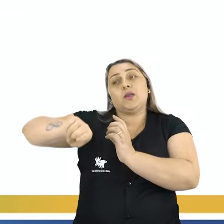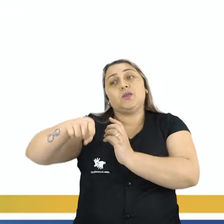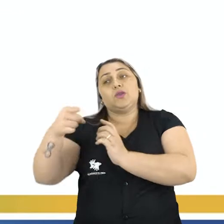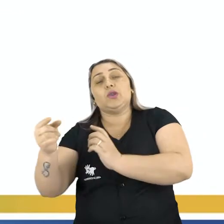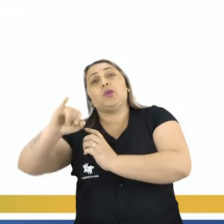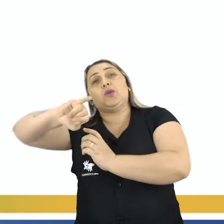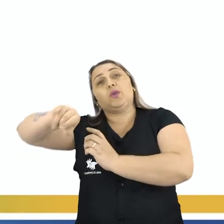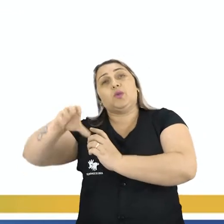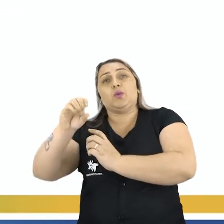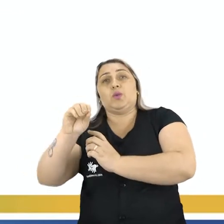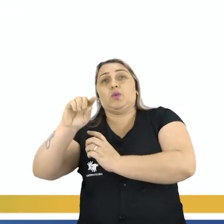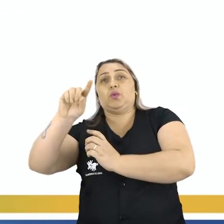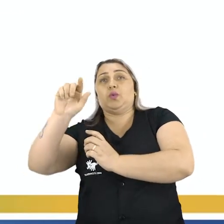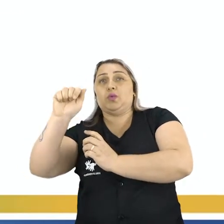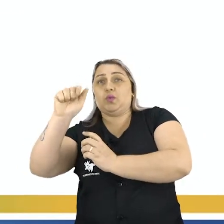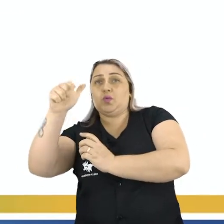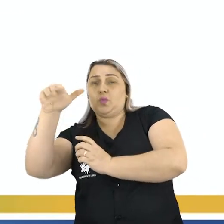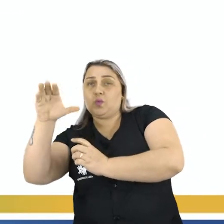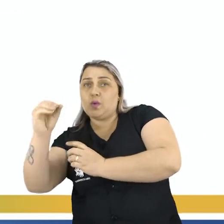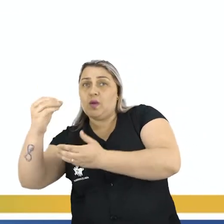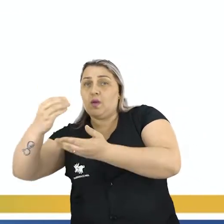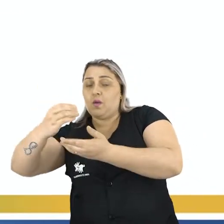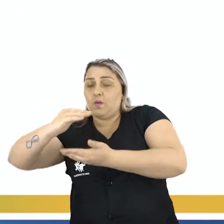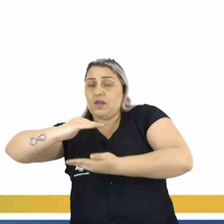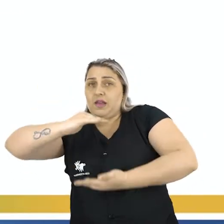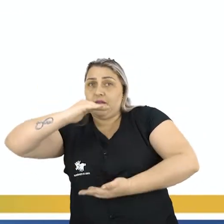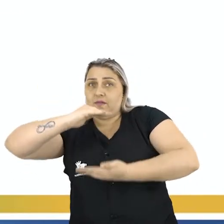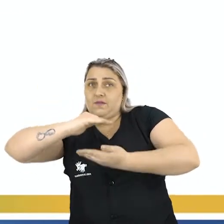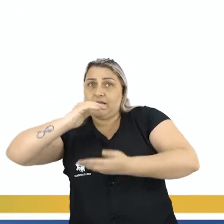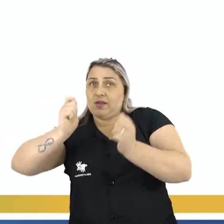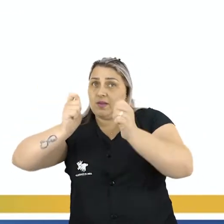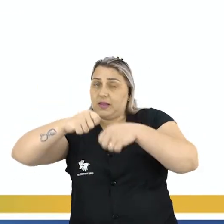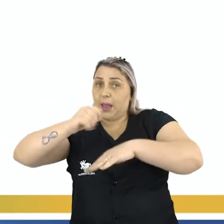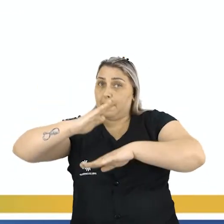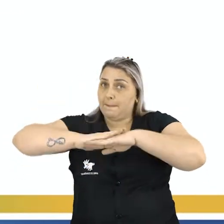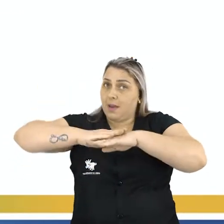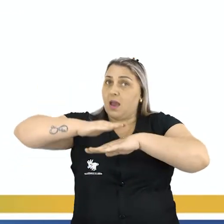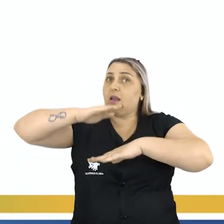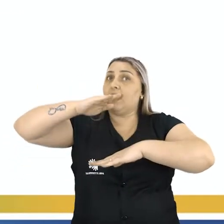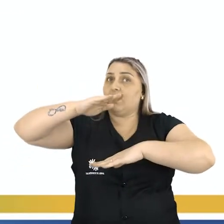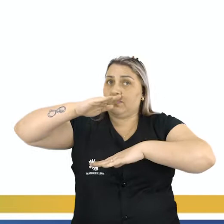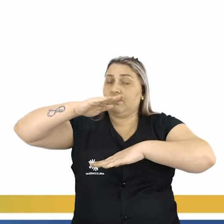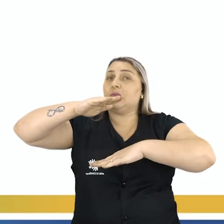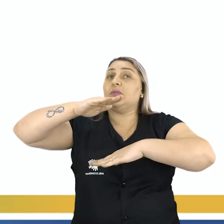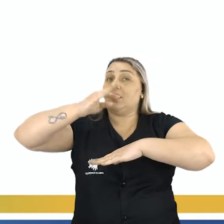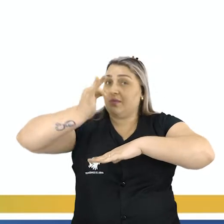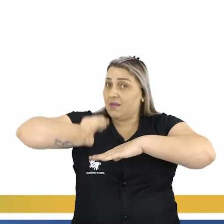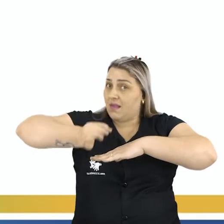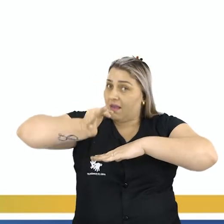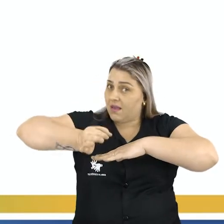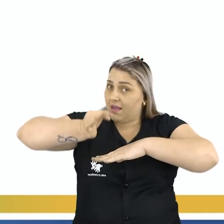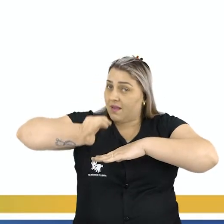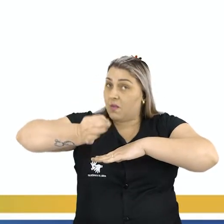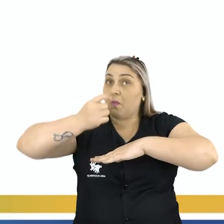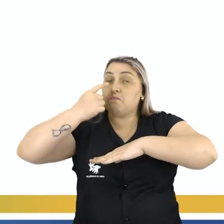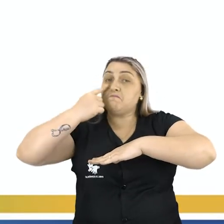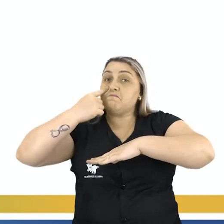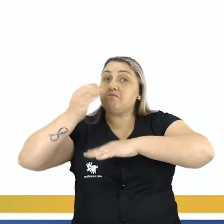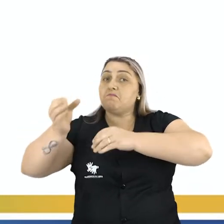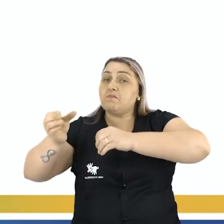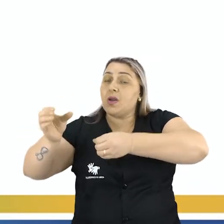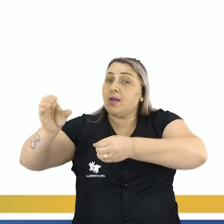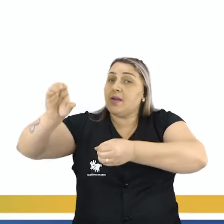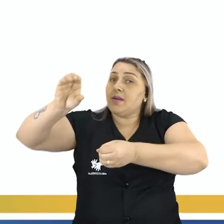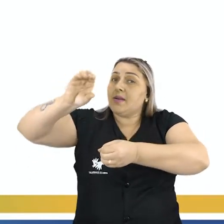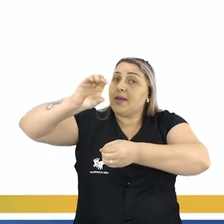João ele está com uma vasilha com uma capacidade maior, certo? E eles vão encher